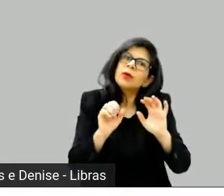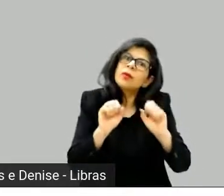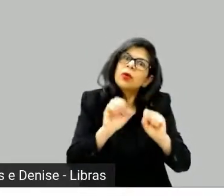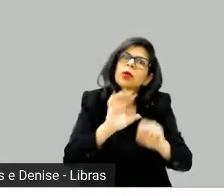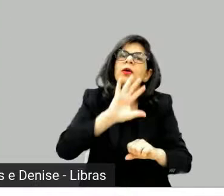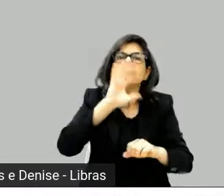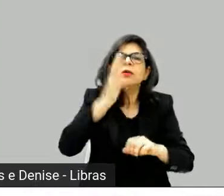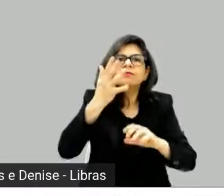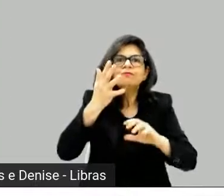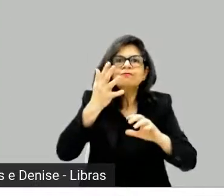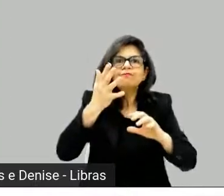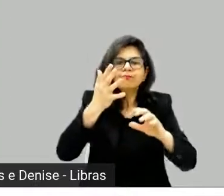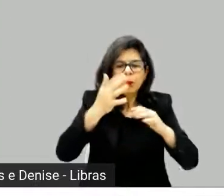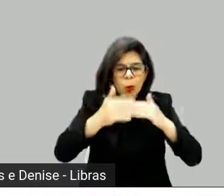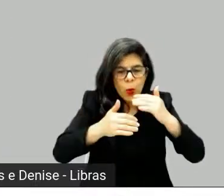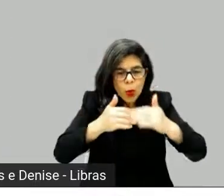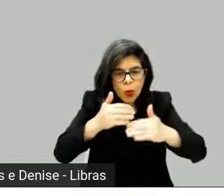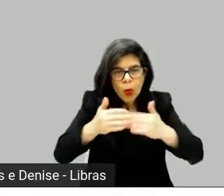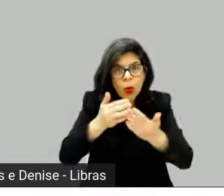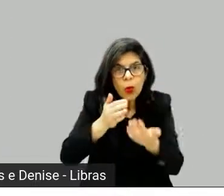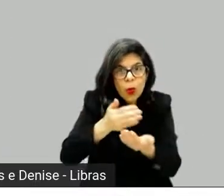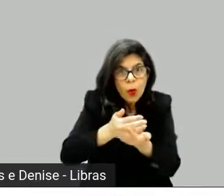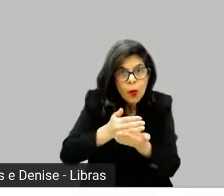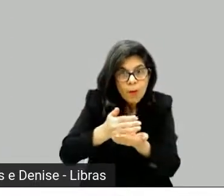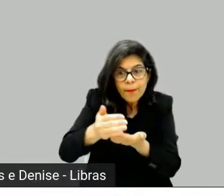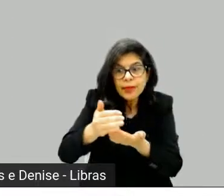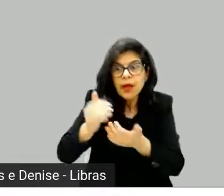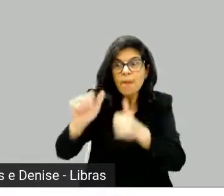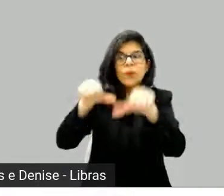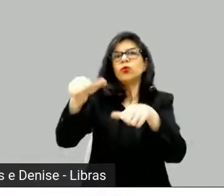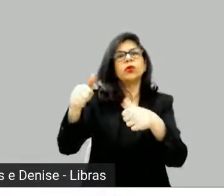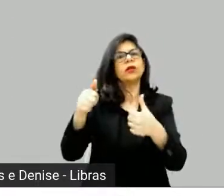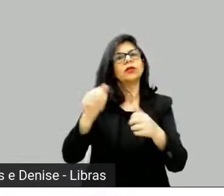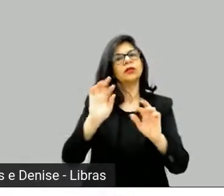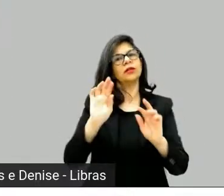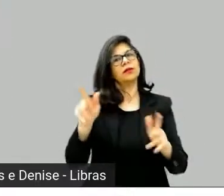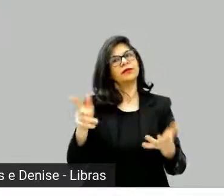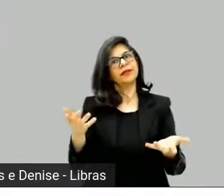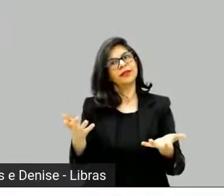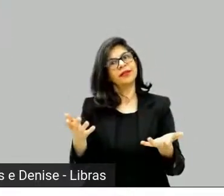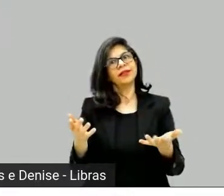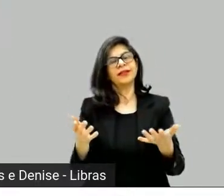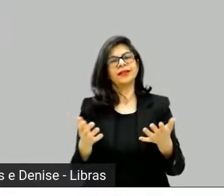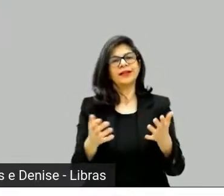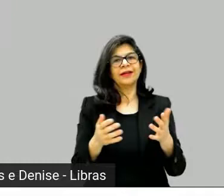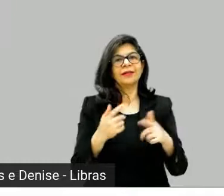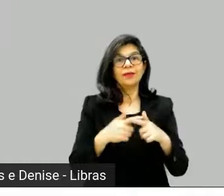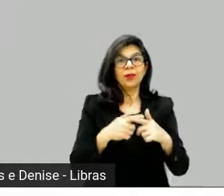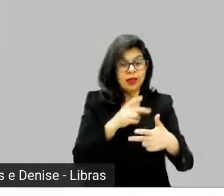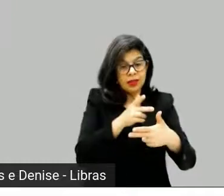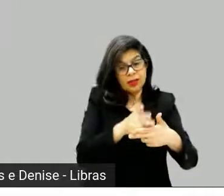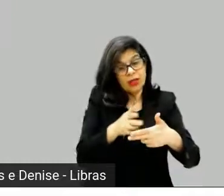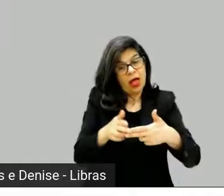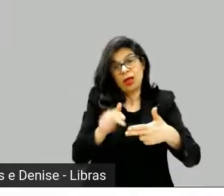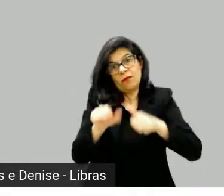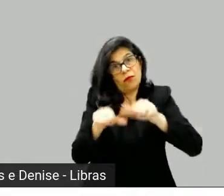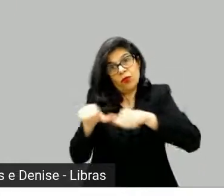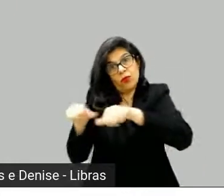Em geral, um problema. Então, na segunda temporada da Garota da Moto, a gente já estava com